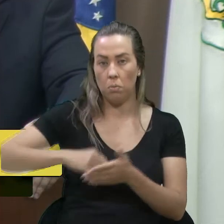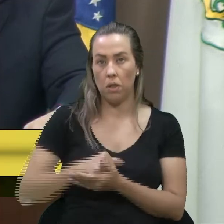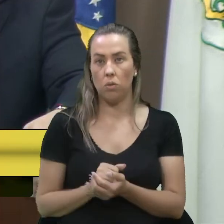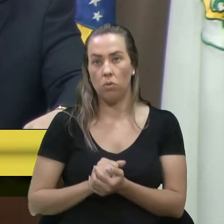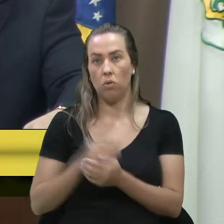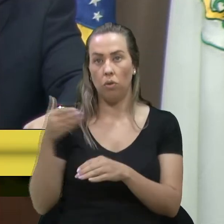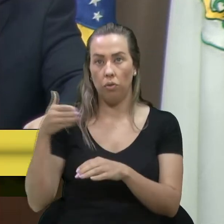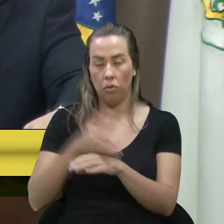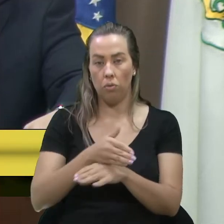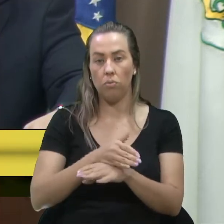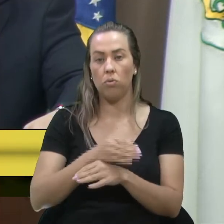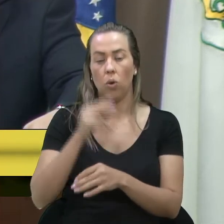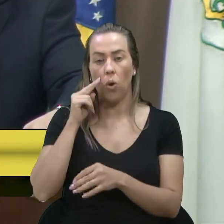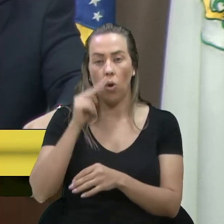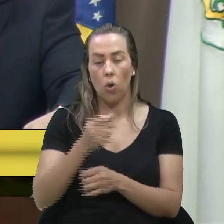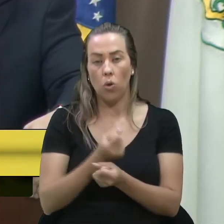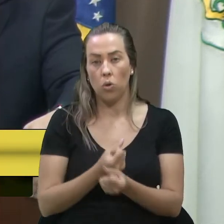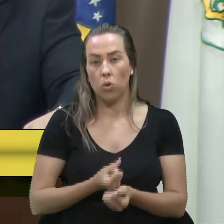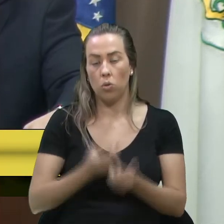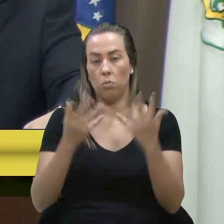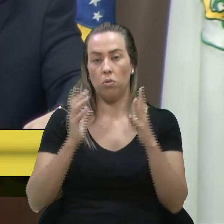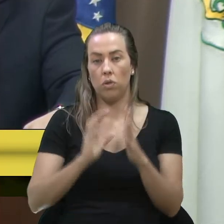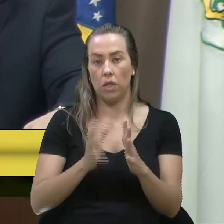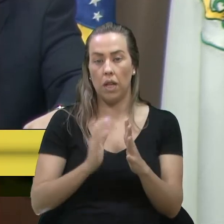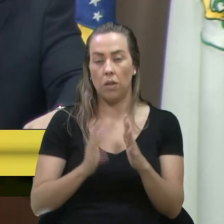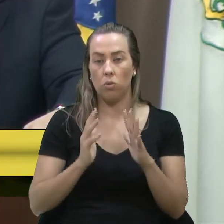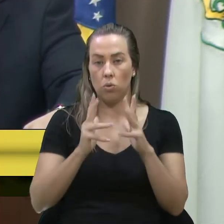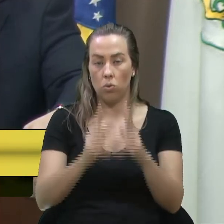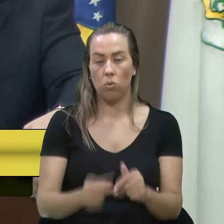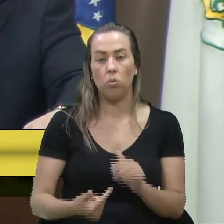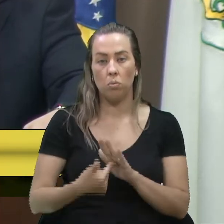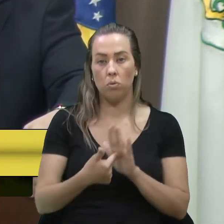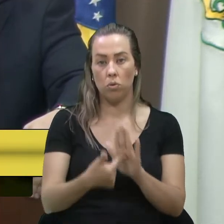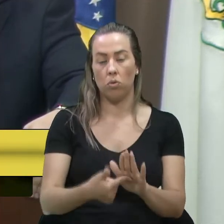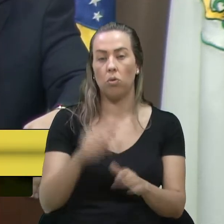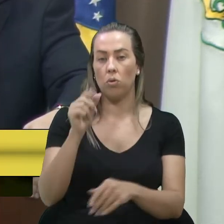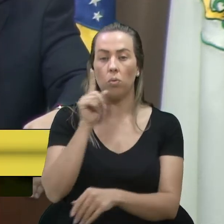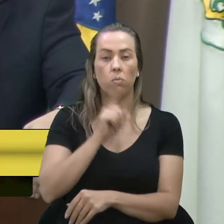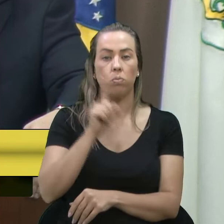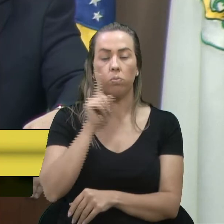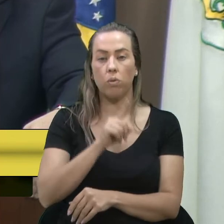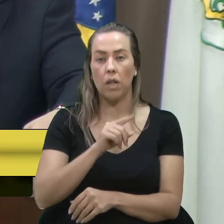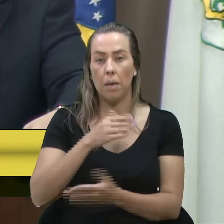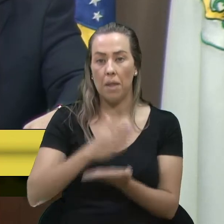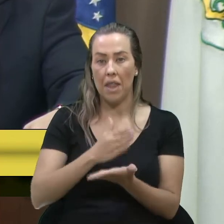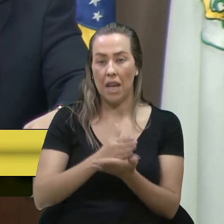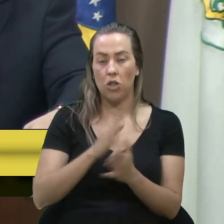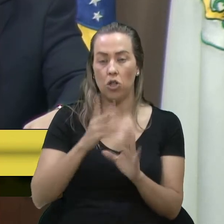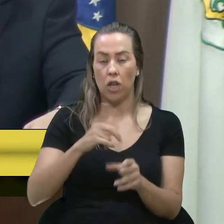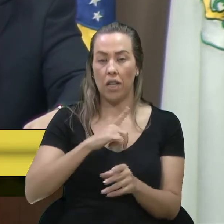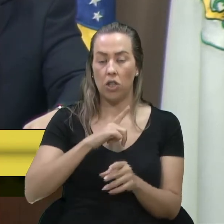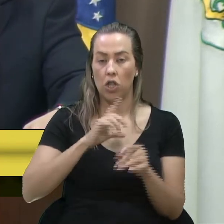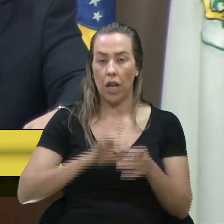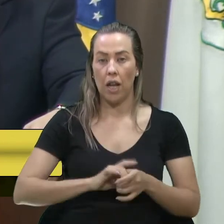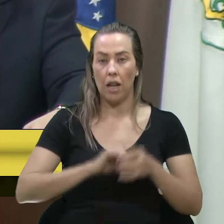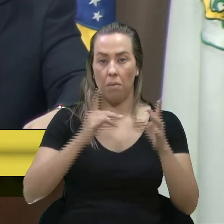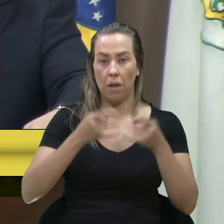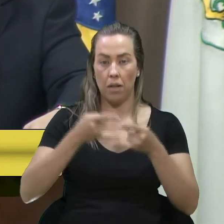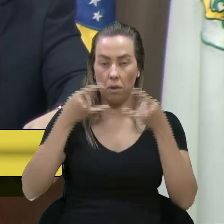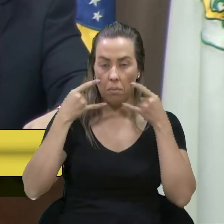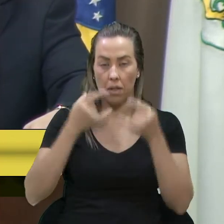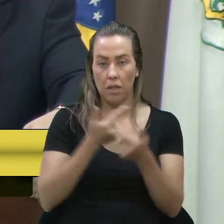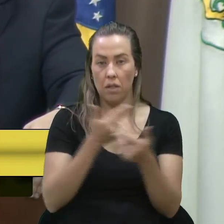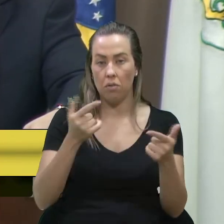foi atrás, olhou os números, dados, mostrou que nos Estados Unidos nem a metade já tinham liberado, porque